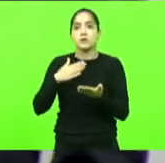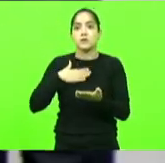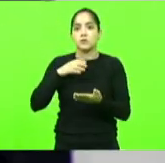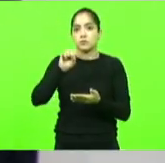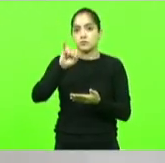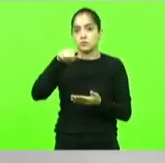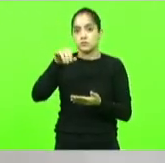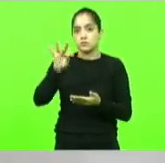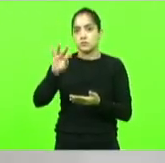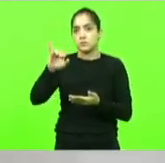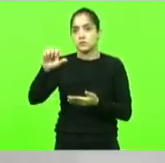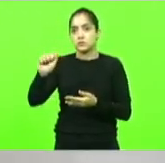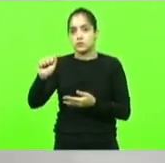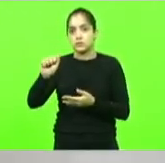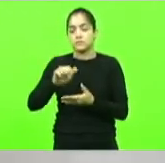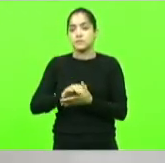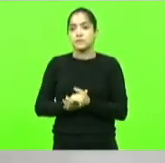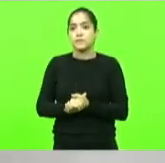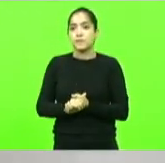Bonatti Raich